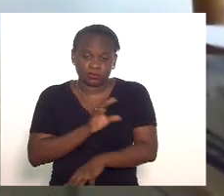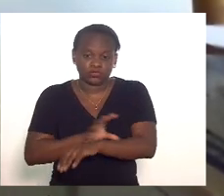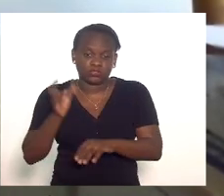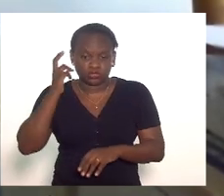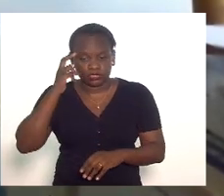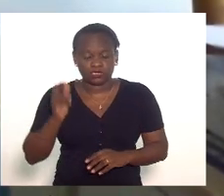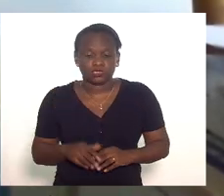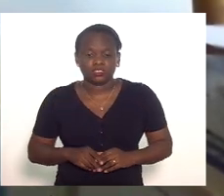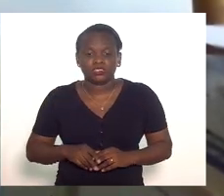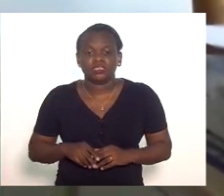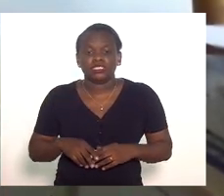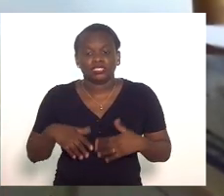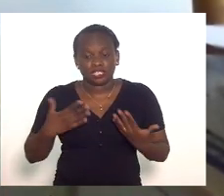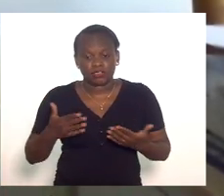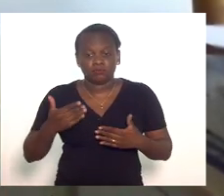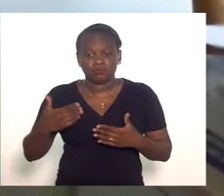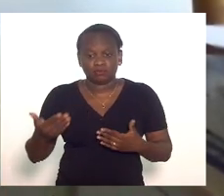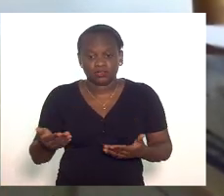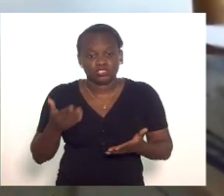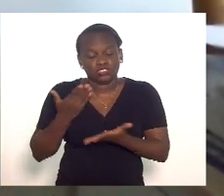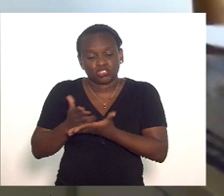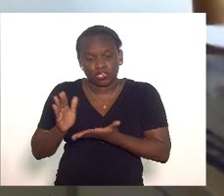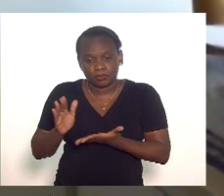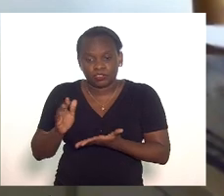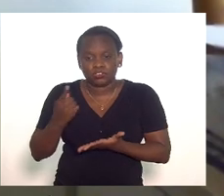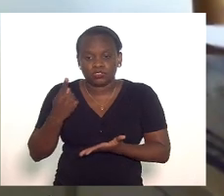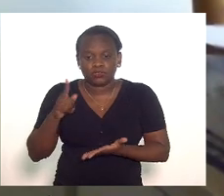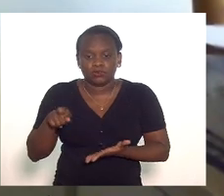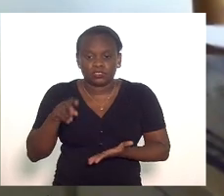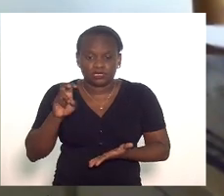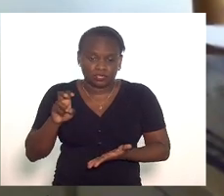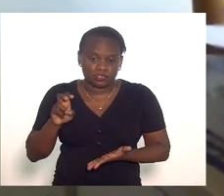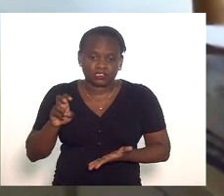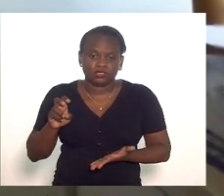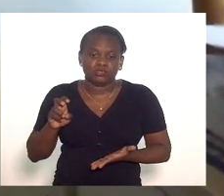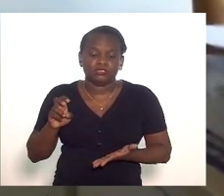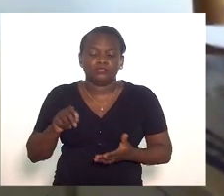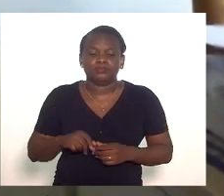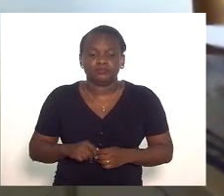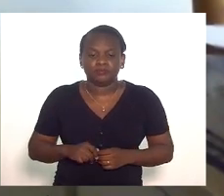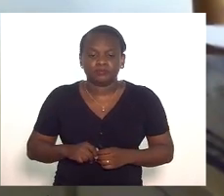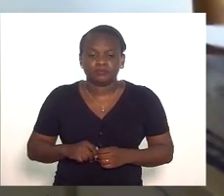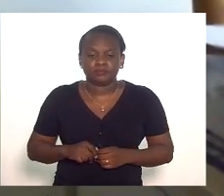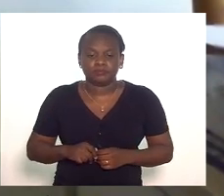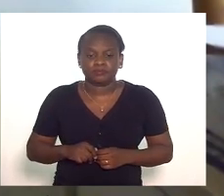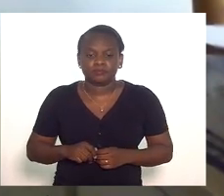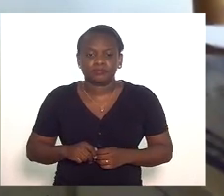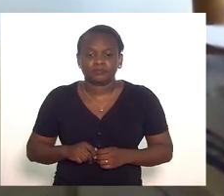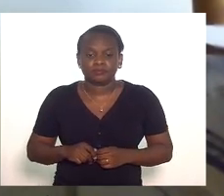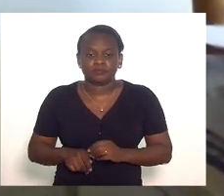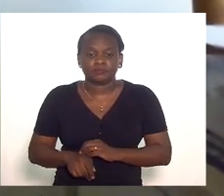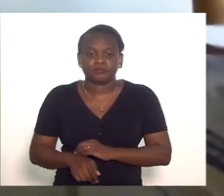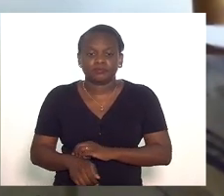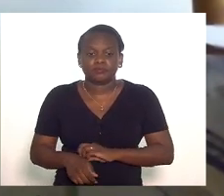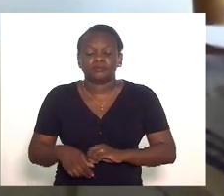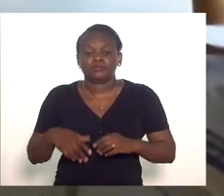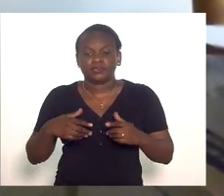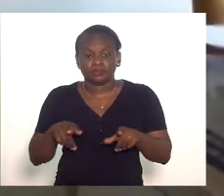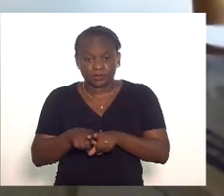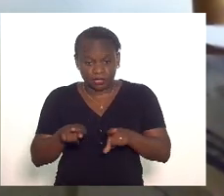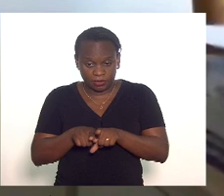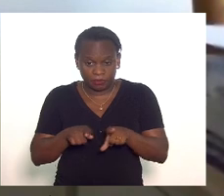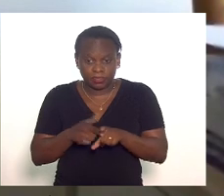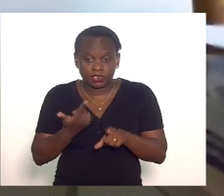o via de consequência só sobra 1.5 de outro